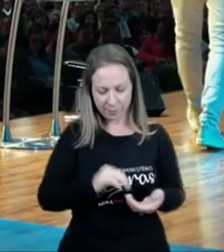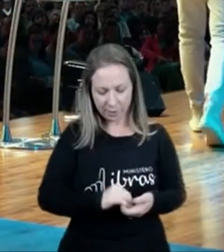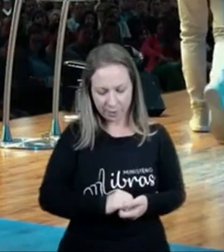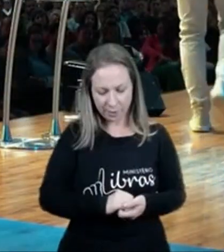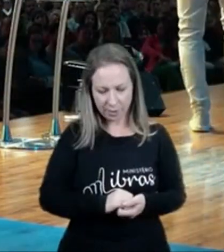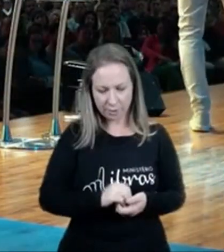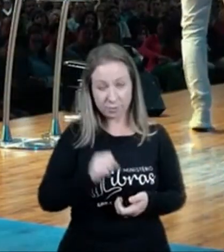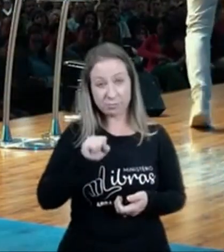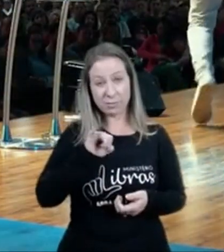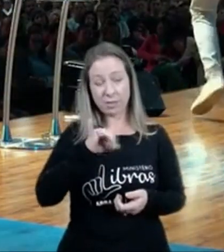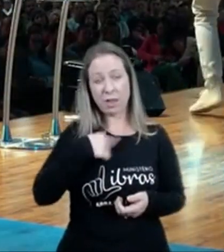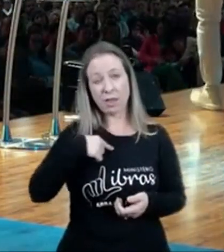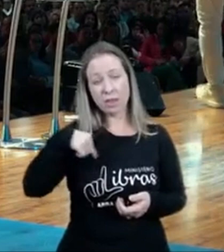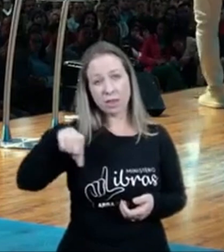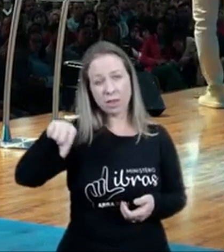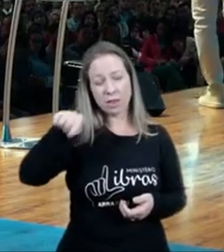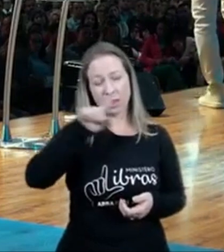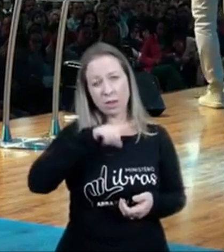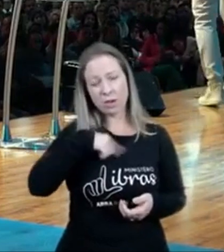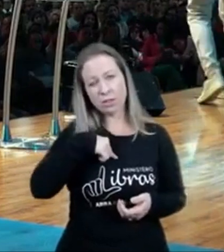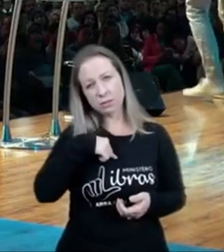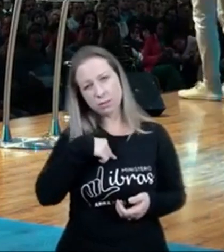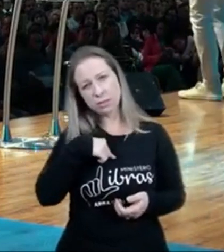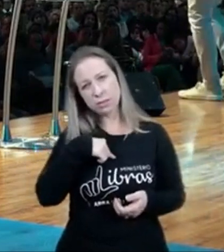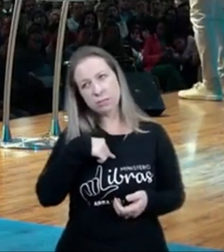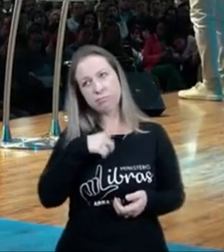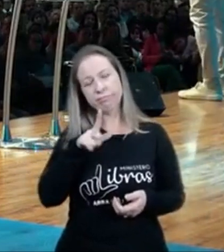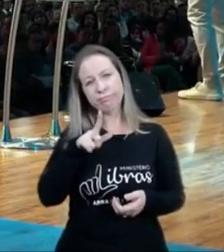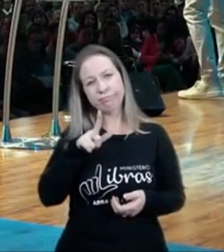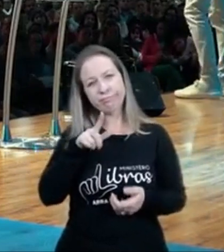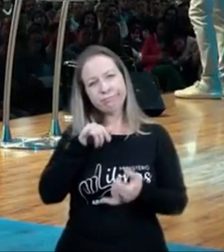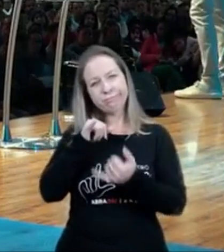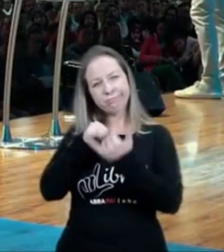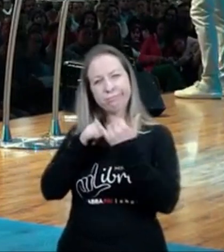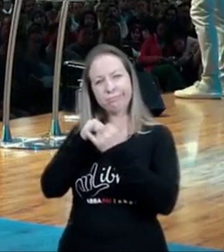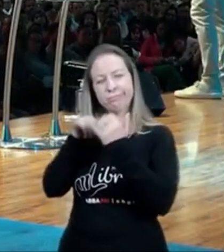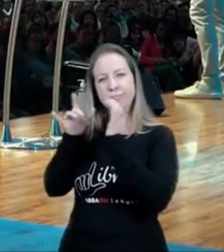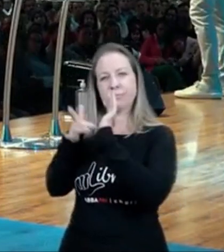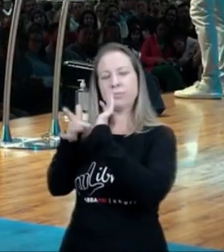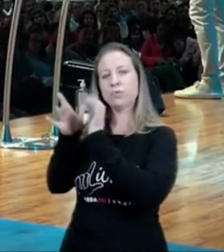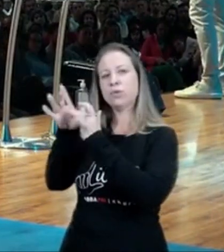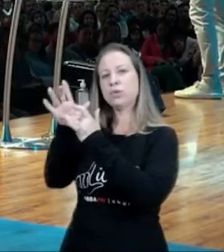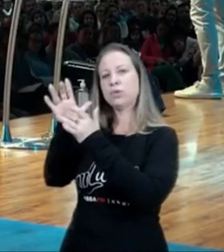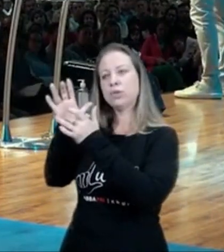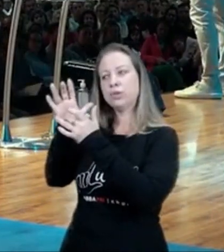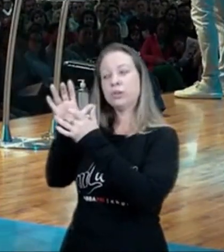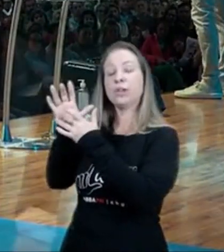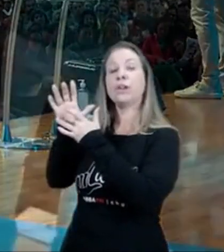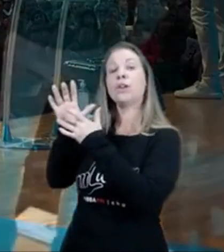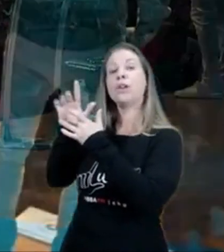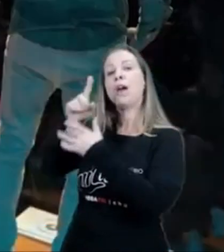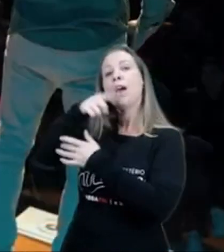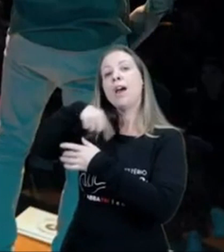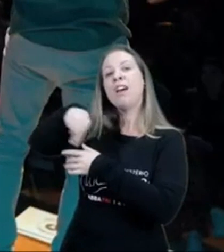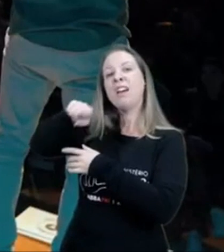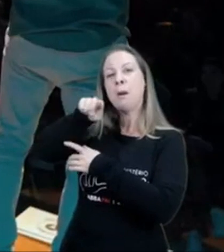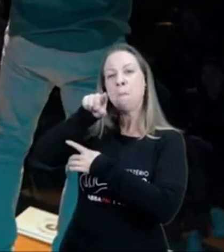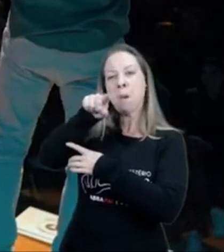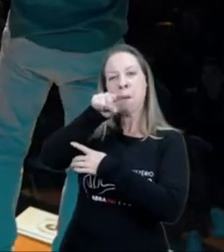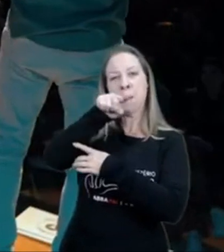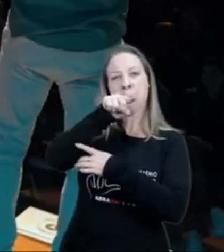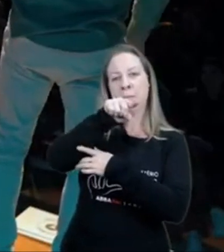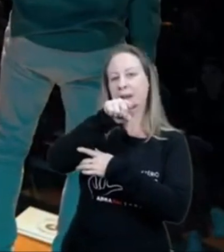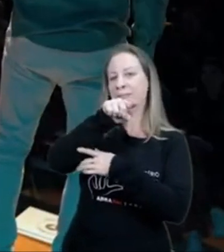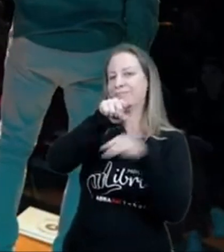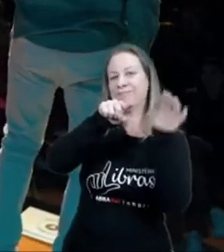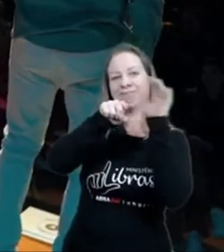se a gente fosse mais, e eu falo a gente, eu me incluo, se a gente fosse mais parecido com Jesus, o nosso dedo não está tão esticado, mas a nossa